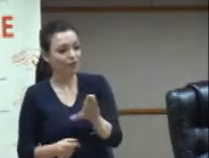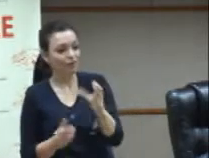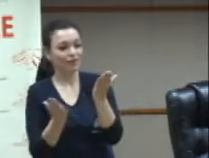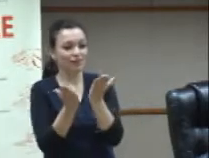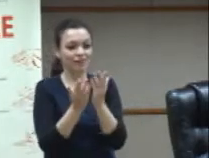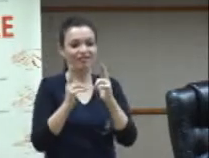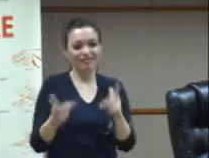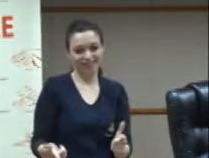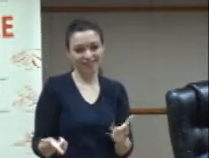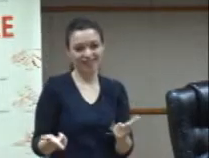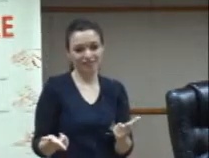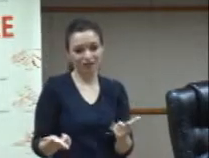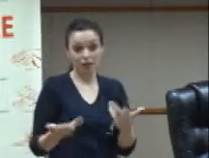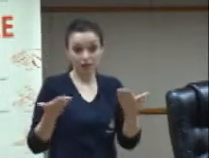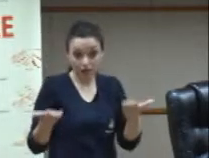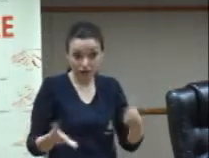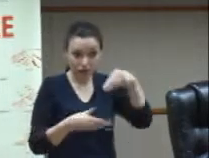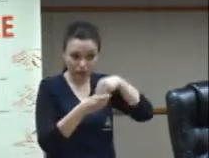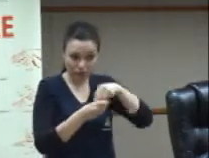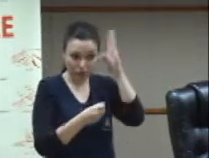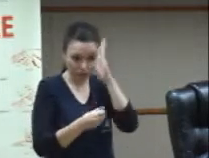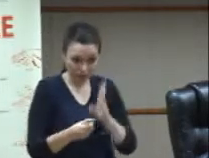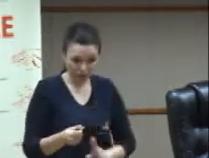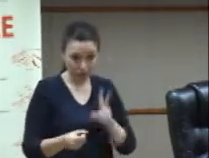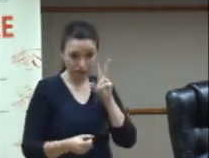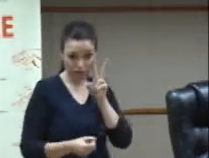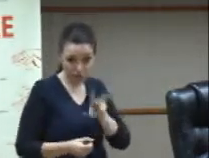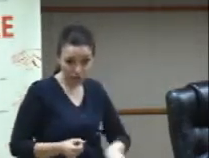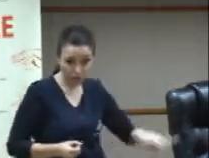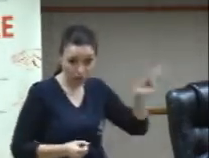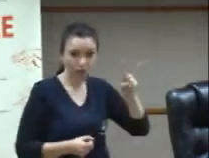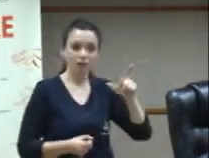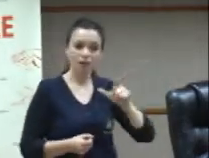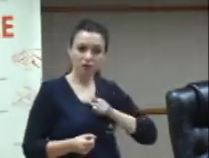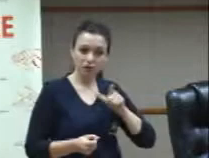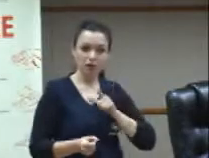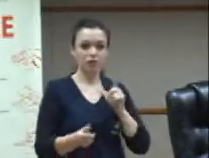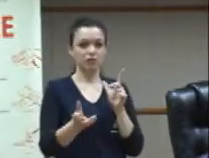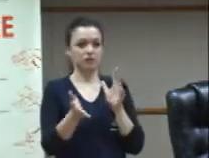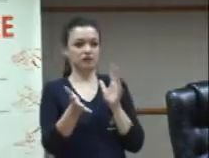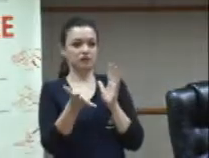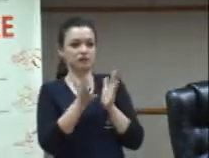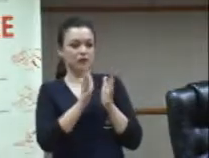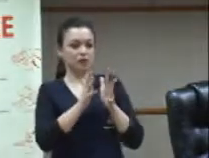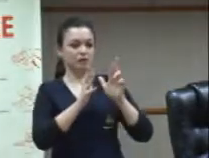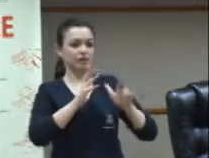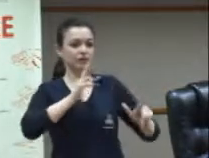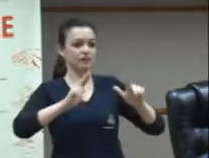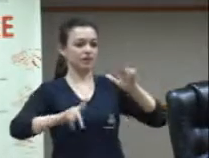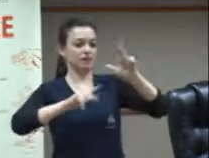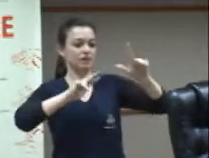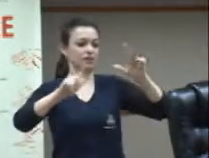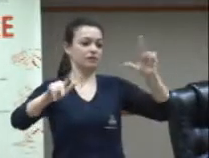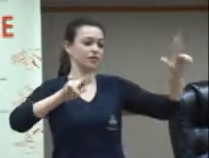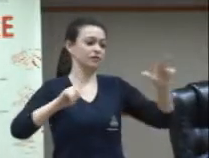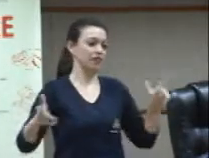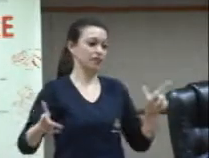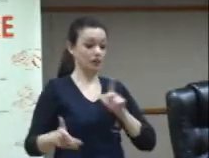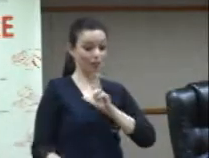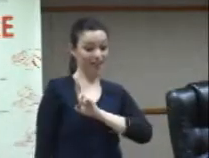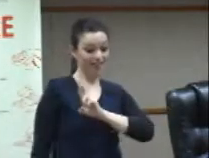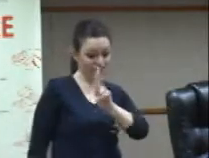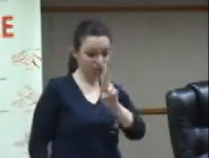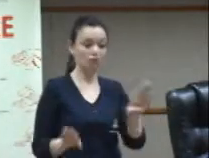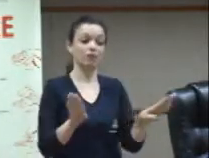mesmo dentro do Brasil nós temos além das identidades diferentes nós temos os grupos religiosos